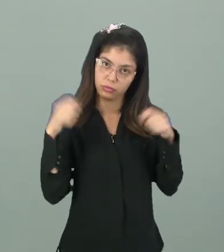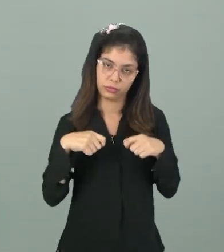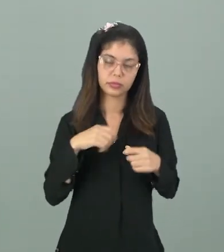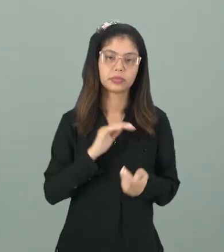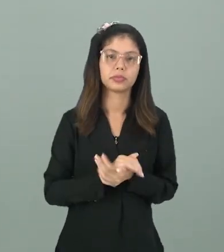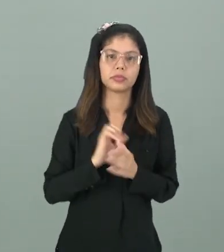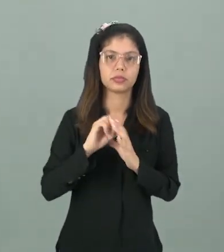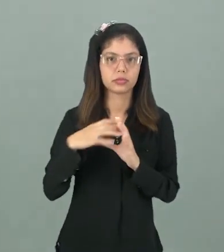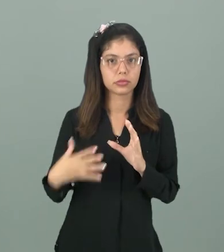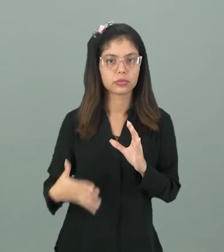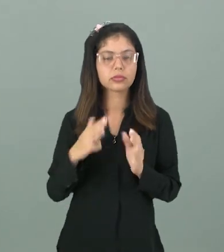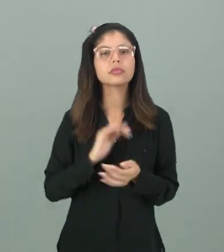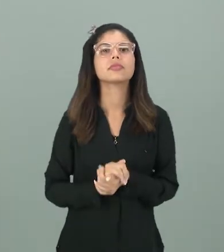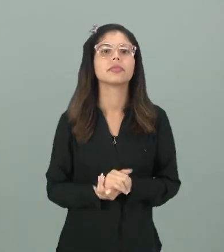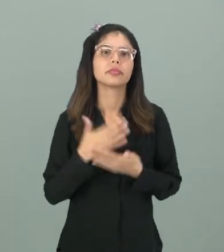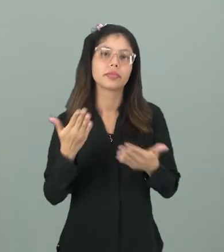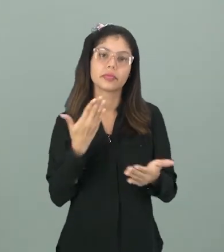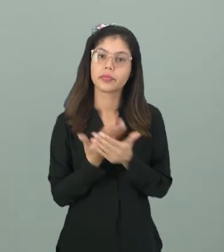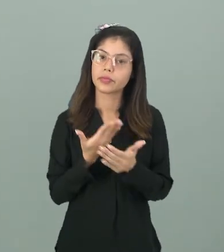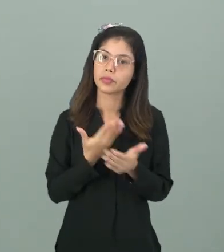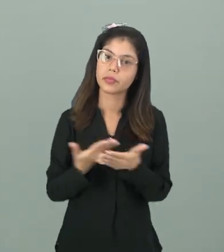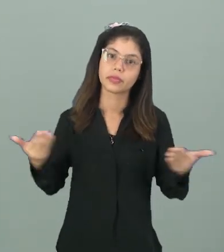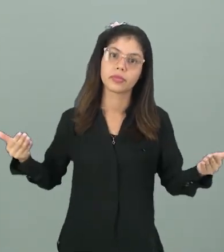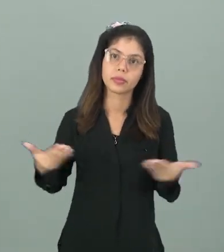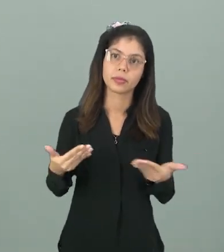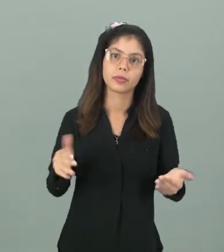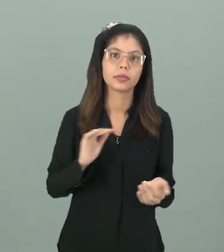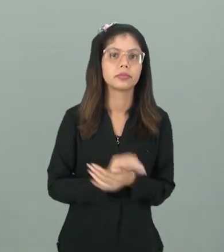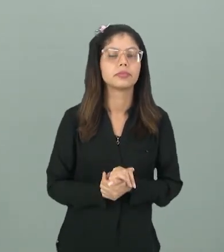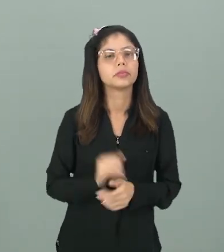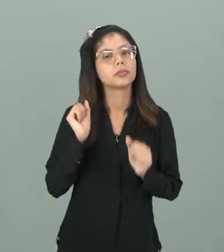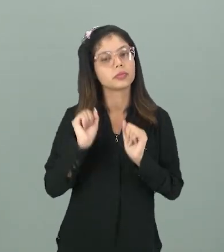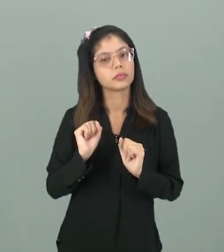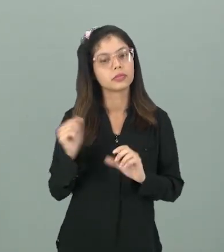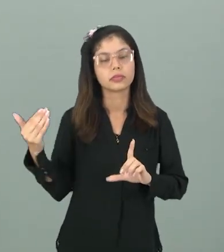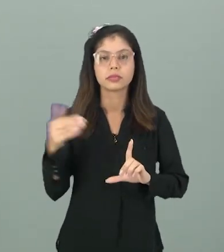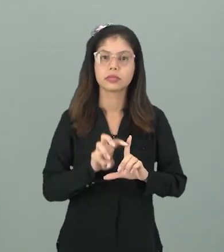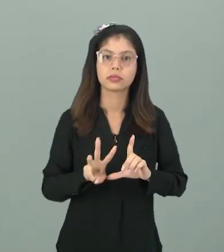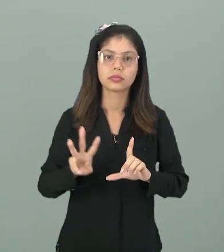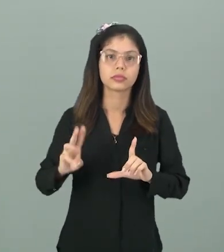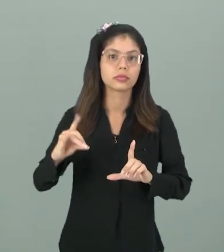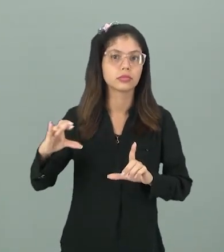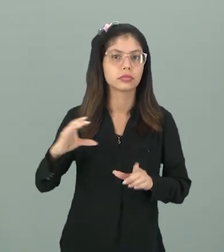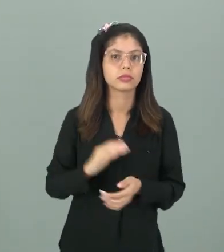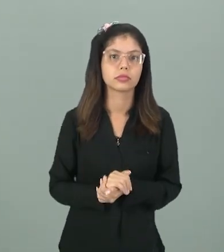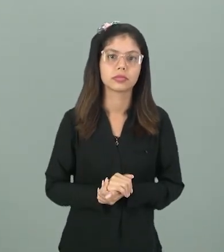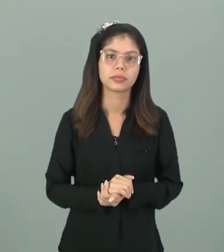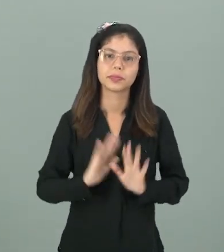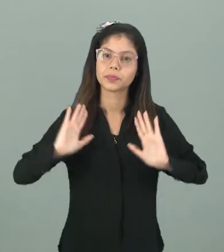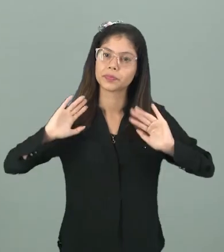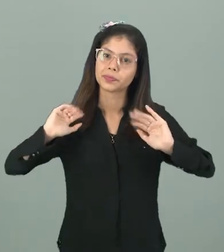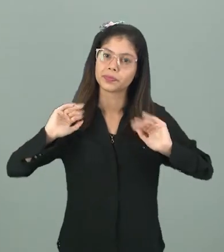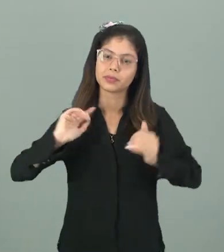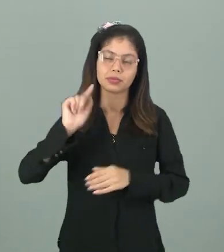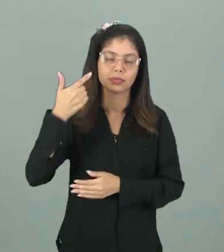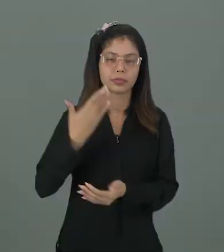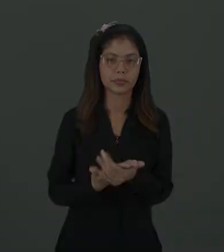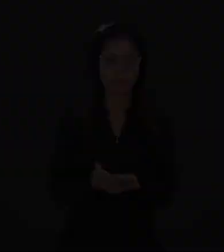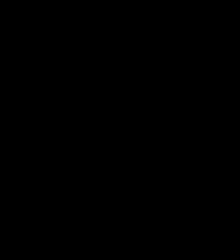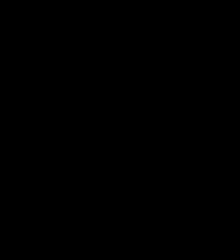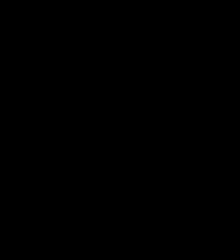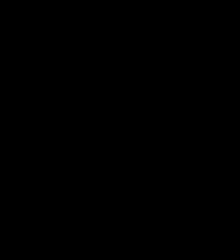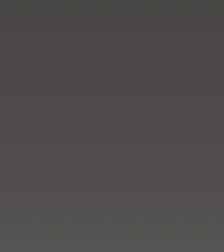essa característica. Então, essa foi a nossa aula de hoje. vocês podem acessá-la mais vezes lá na plataforma Eduque. Até a próxima aula!